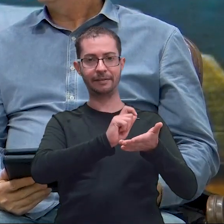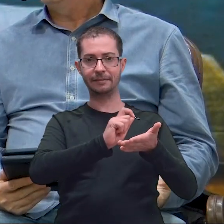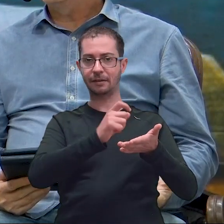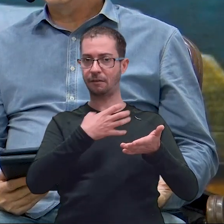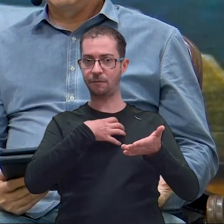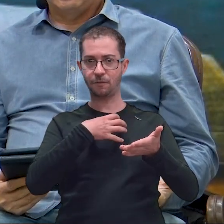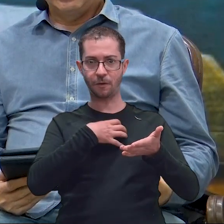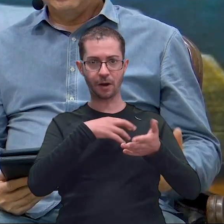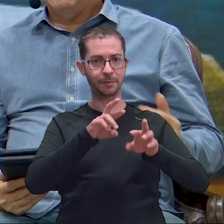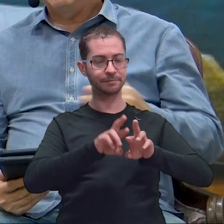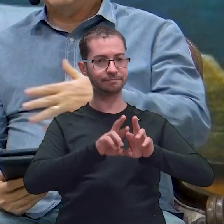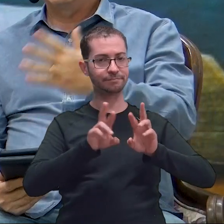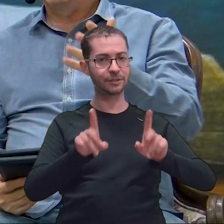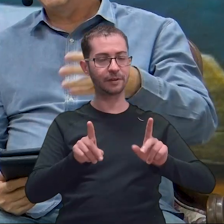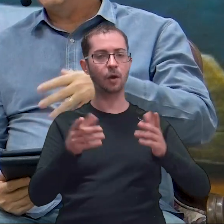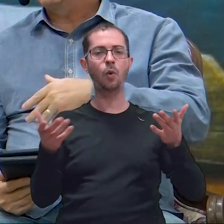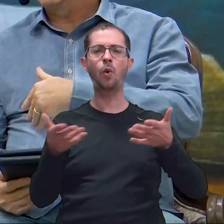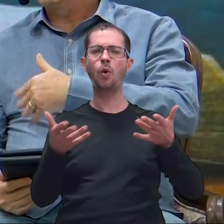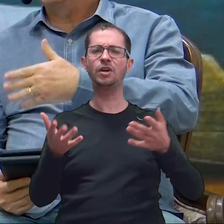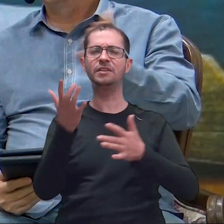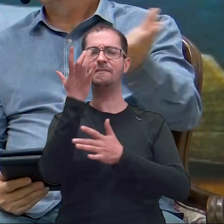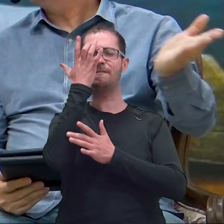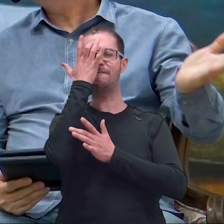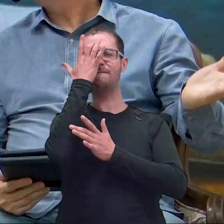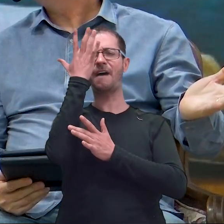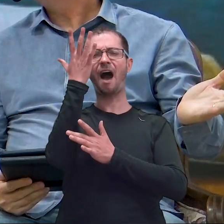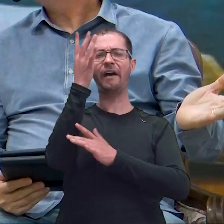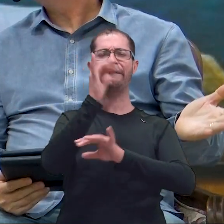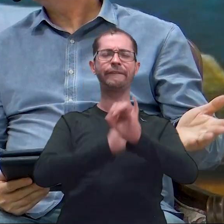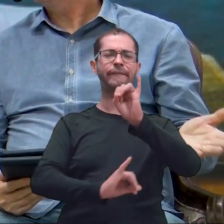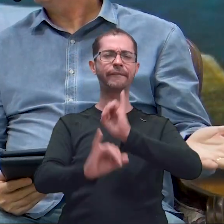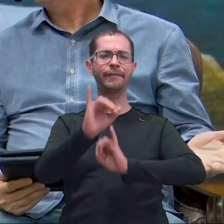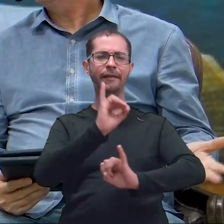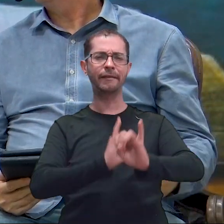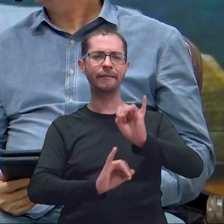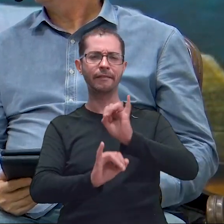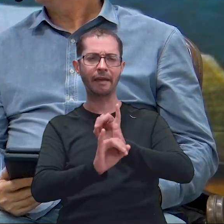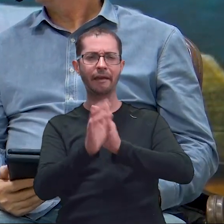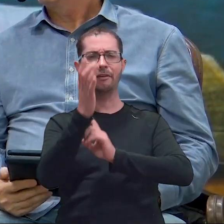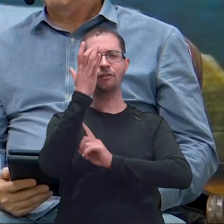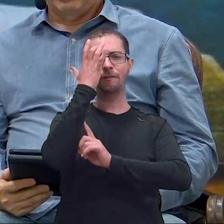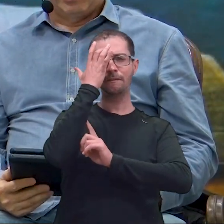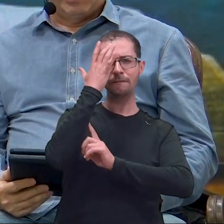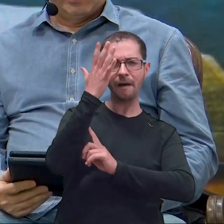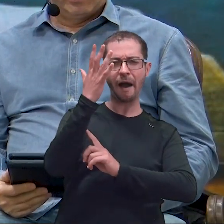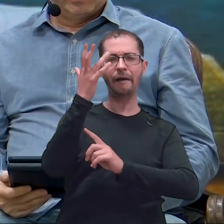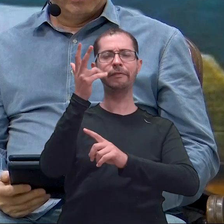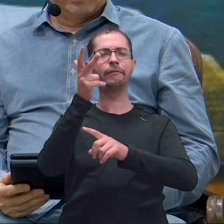E hoje, eu acho que tem tanta facilidade que a gente não... cai no...